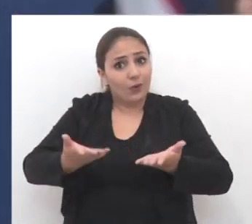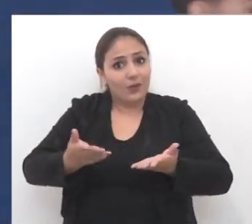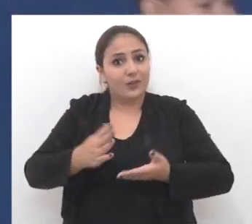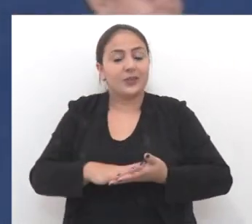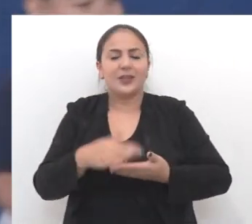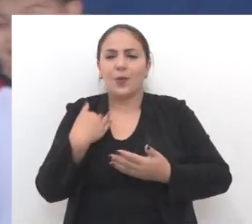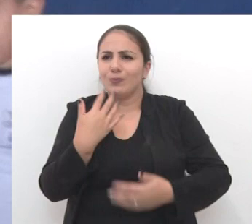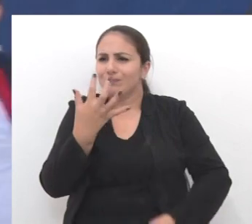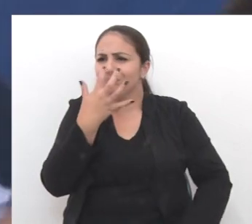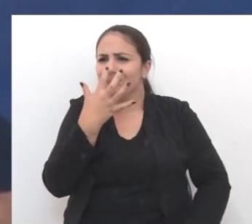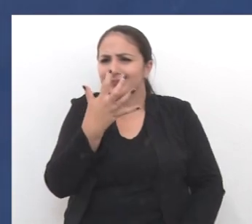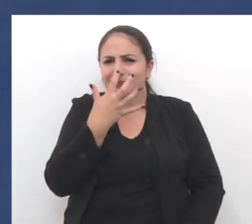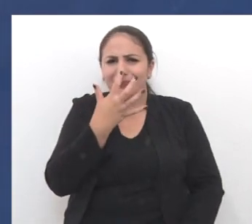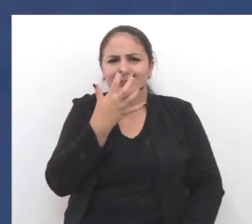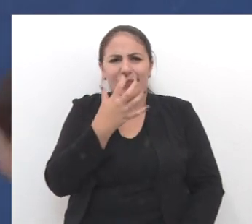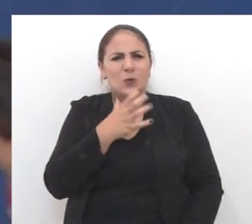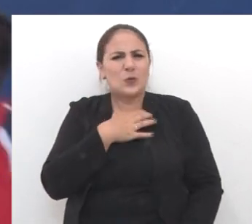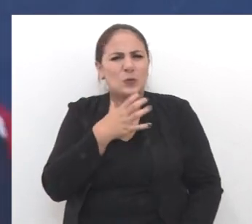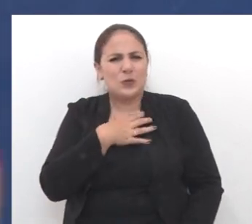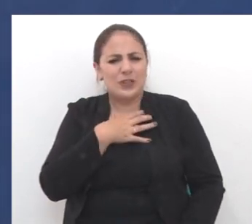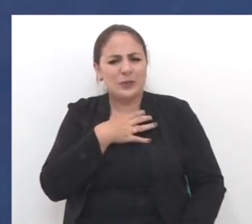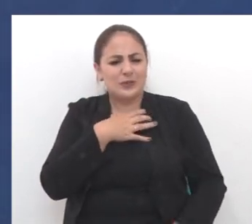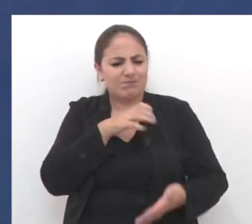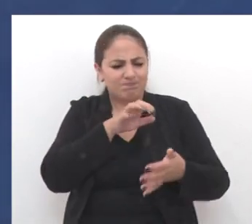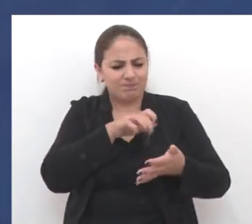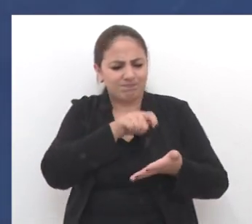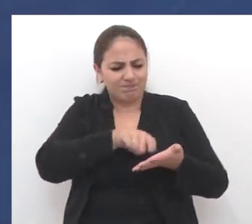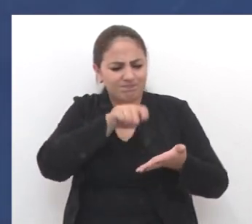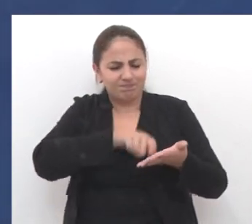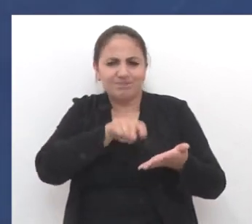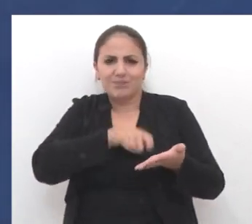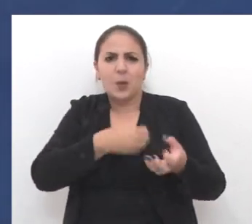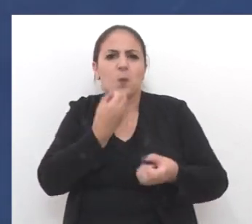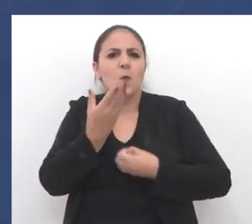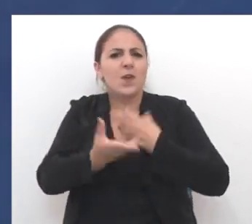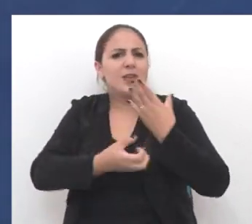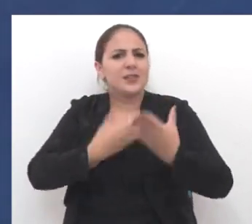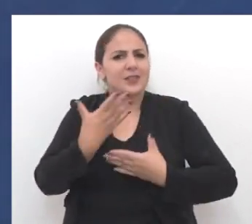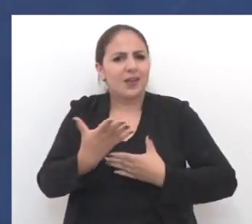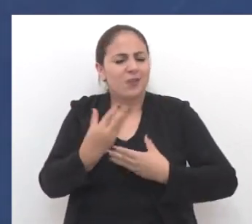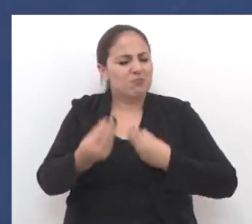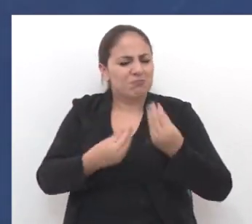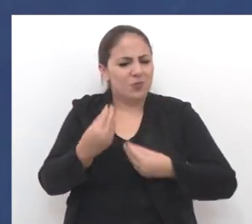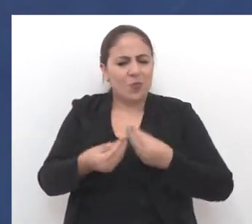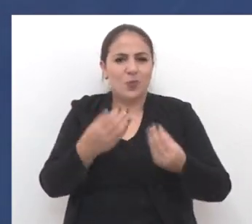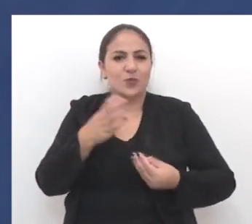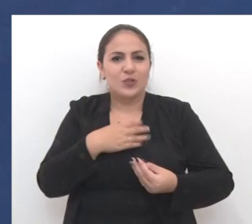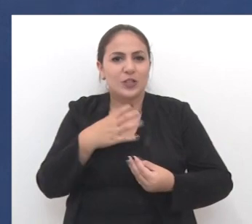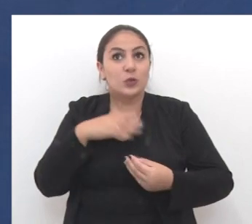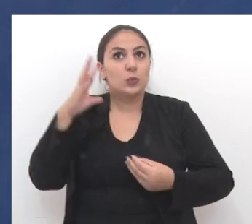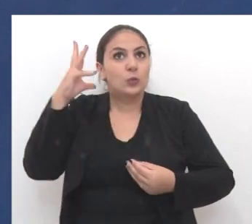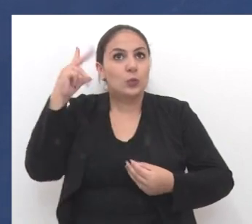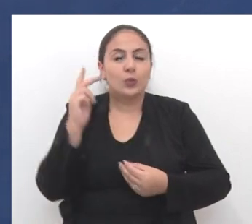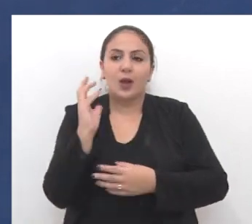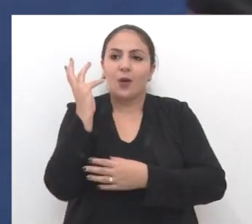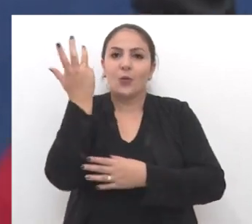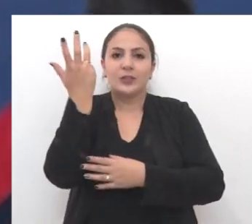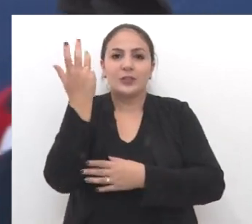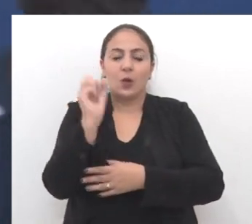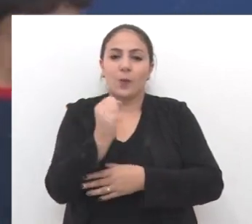Eu fiquei encantada com a forma de como eles escrevem, como eles redigiram, e como eles relataram todos os